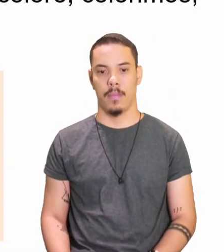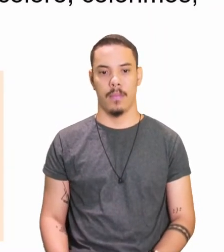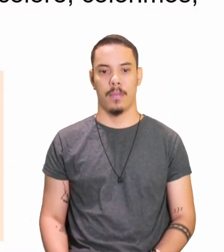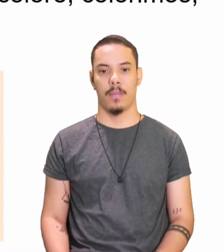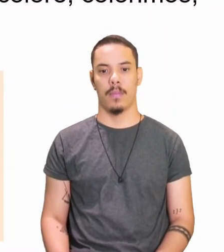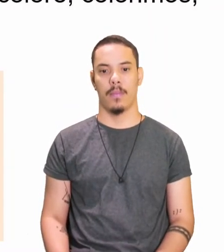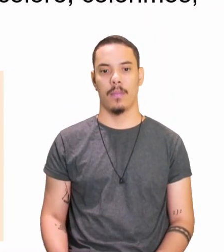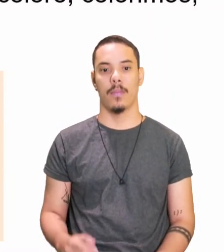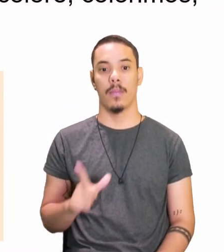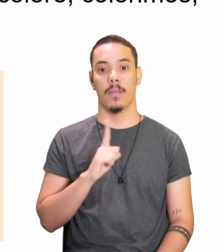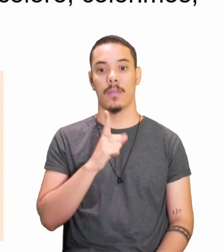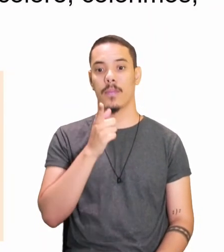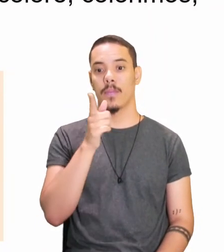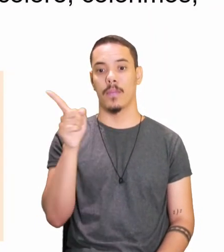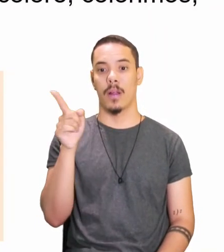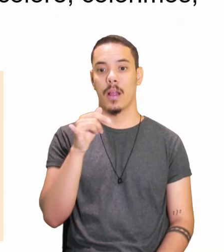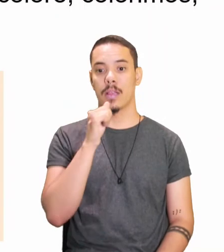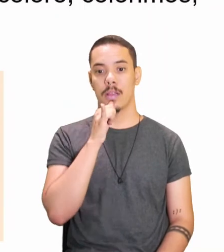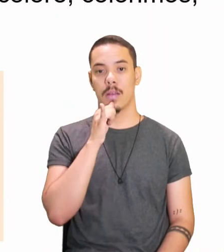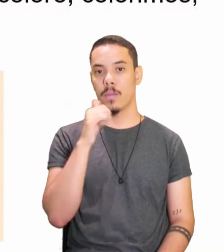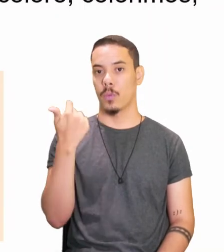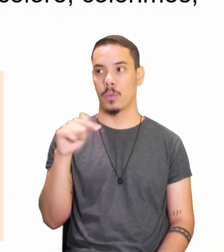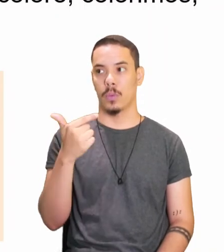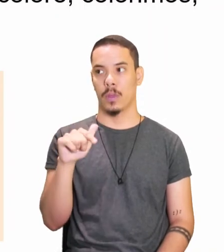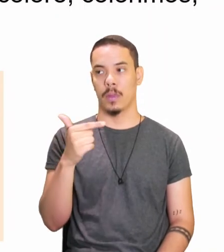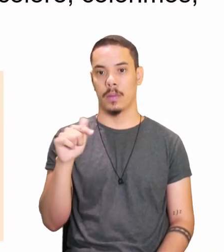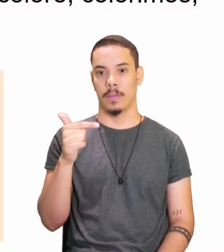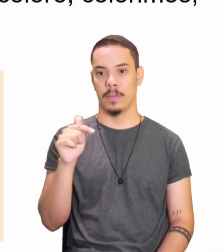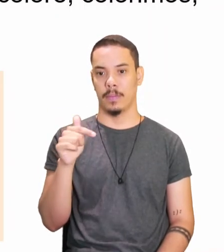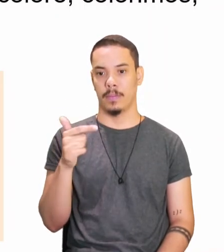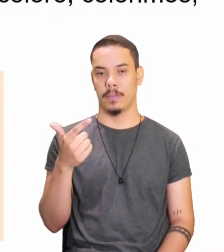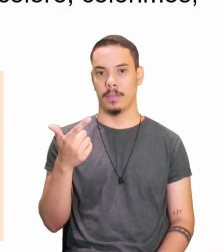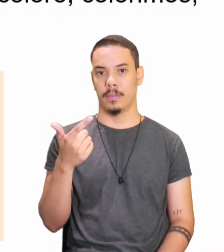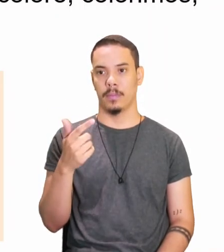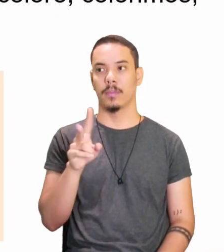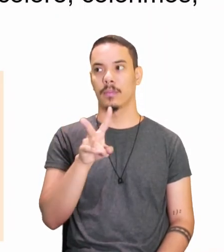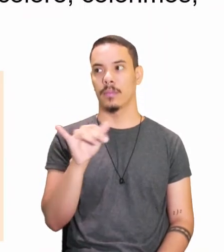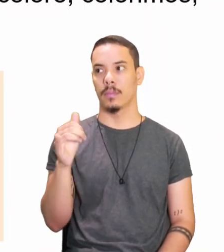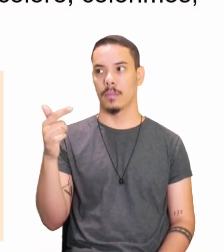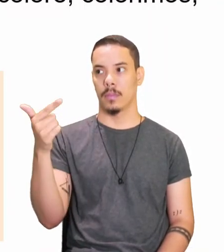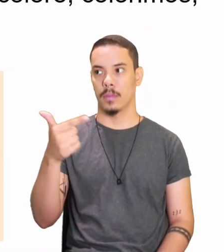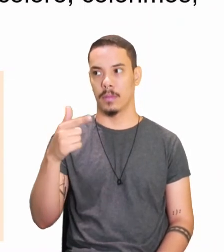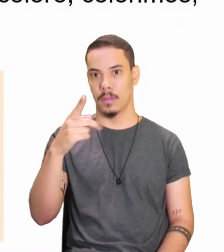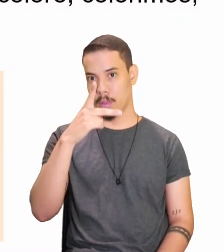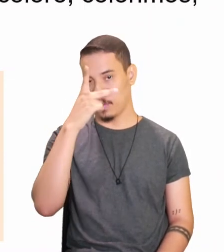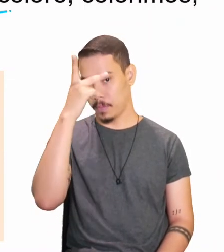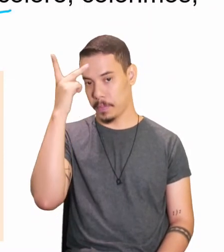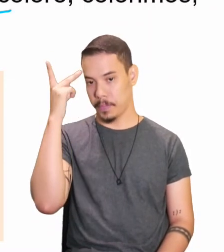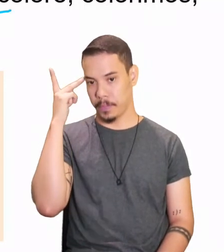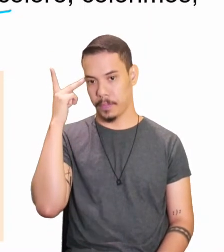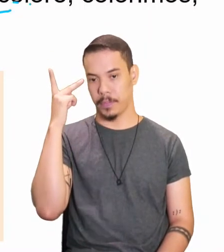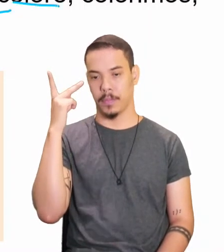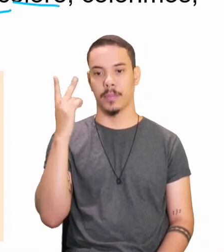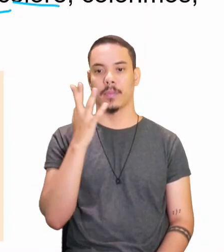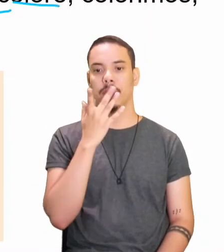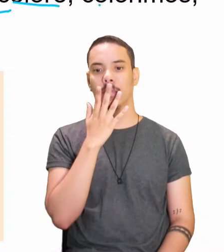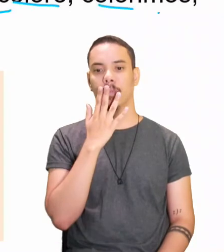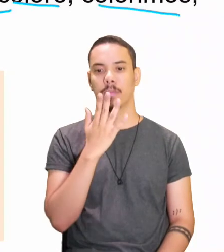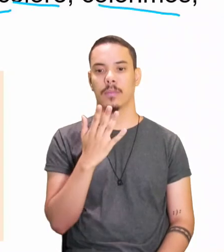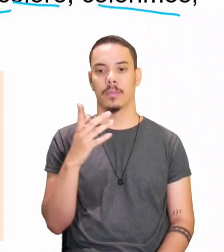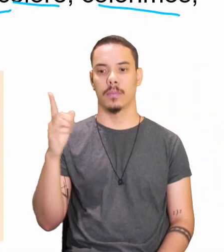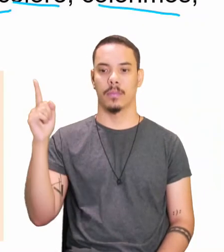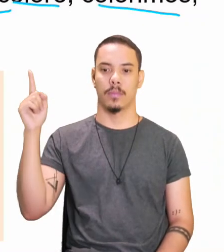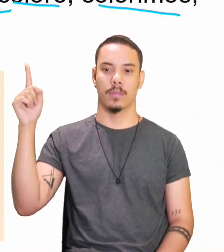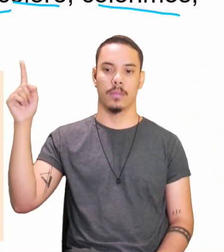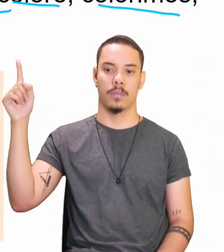olha só, não tem, aí vai partir da segunda pessoa, aqui, colores, colore,